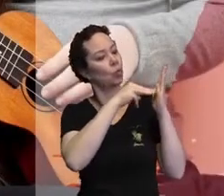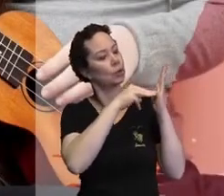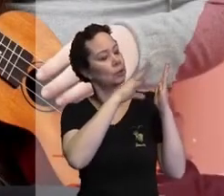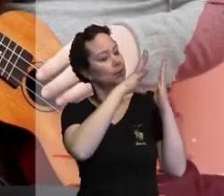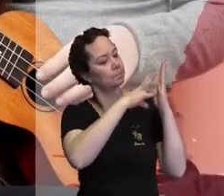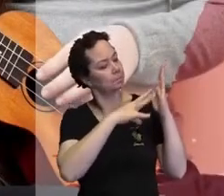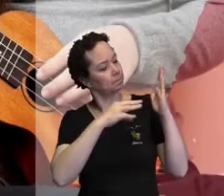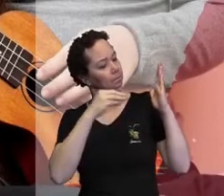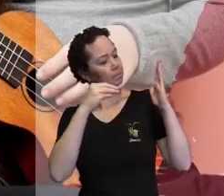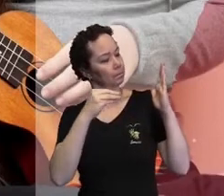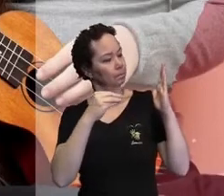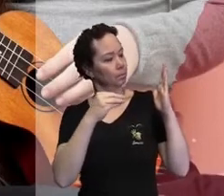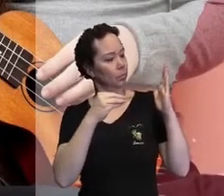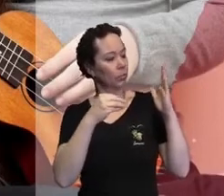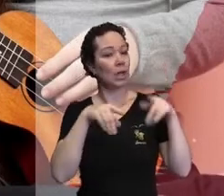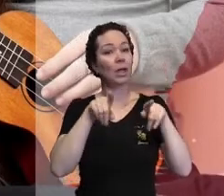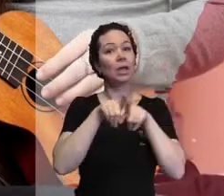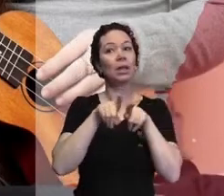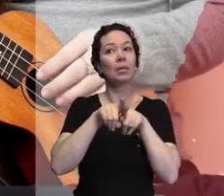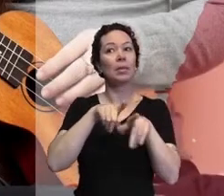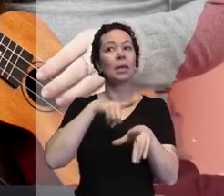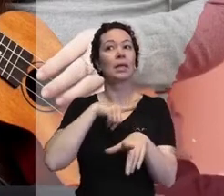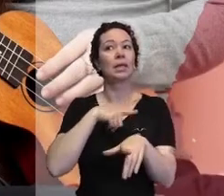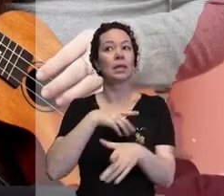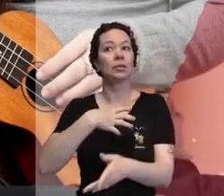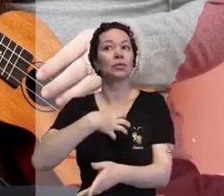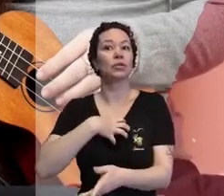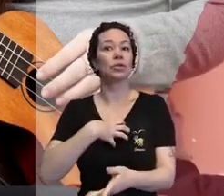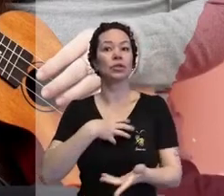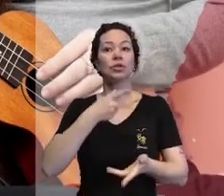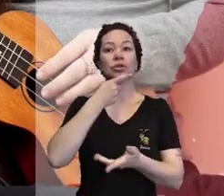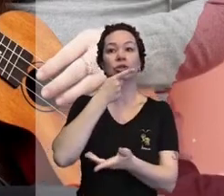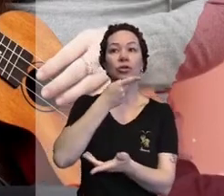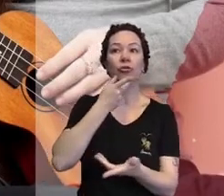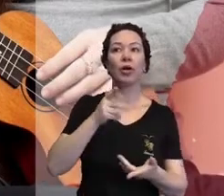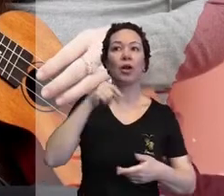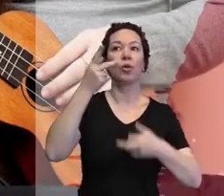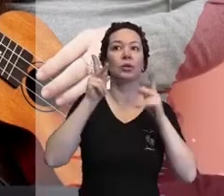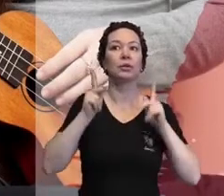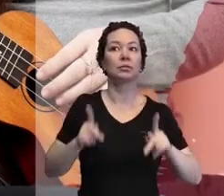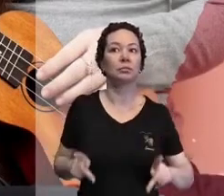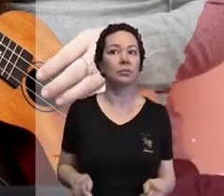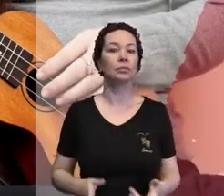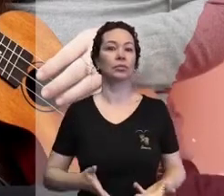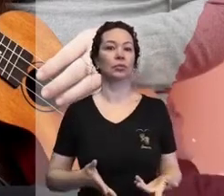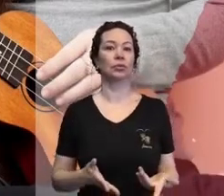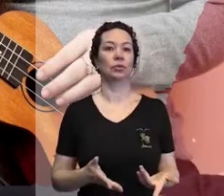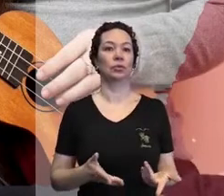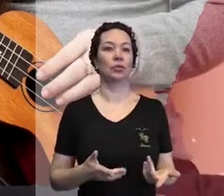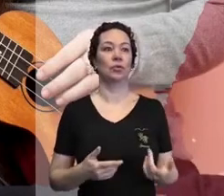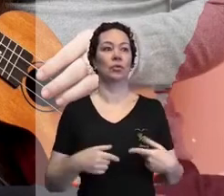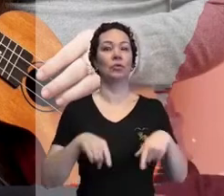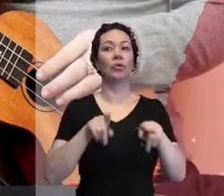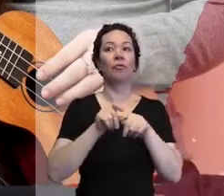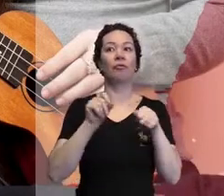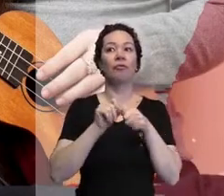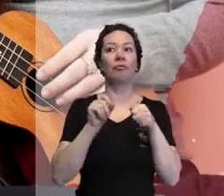conhecida. E que moldam o jeito que a gente fala com as outras pessoas, que a gente age, interage,